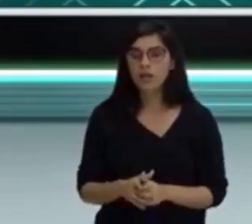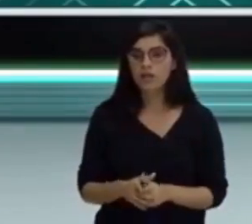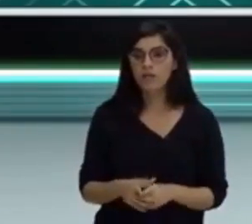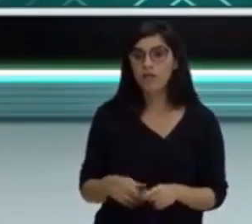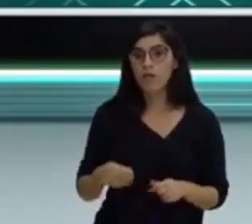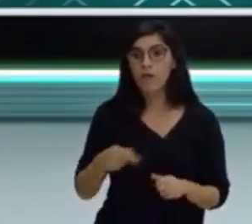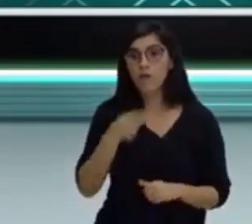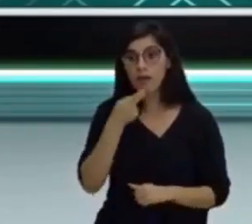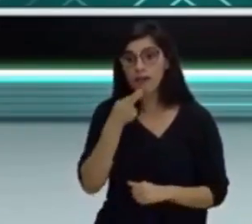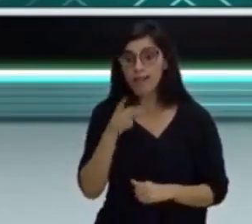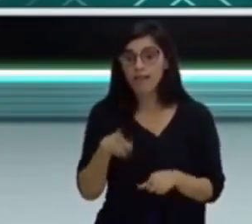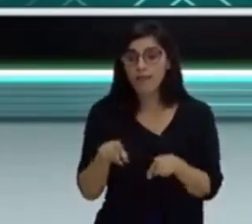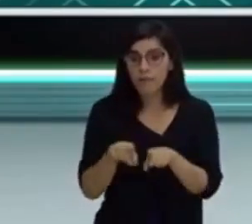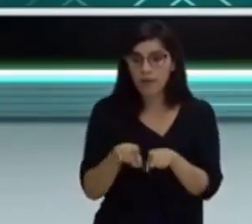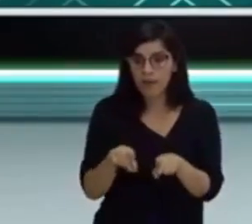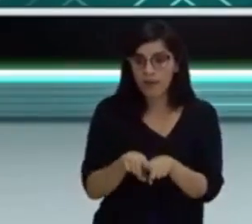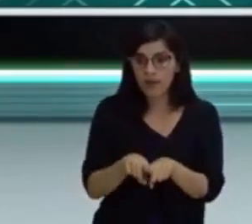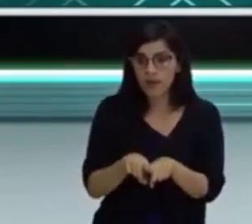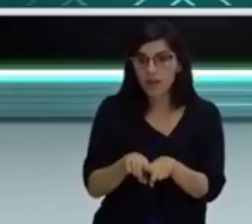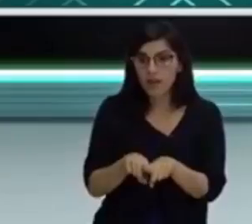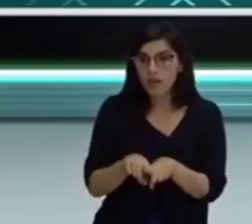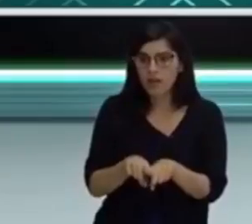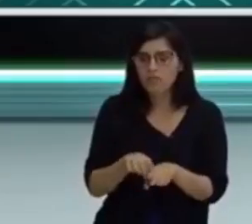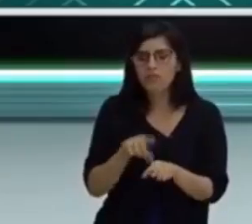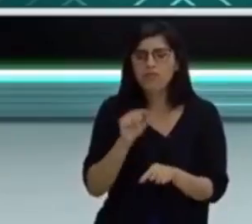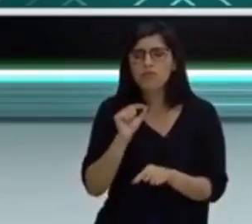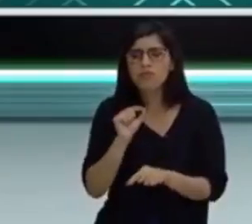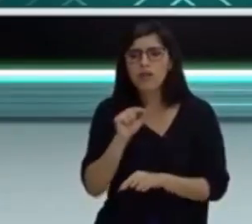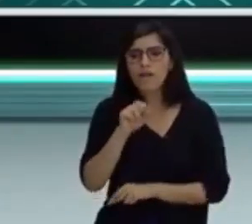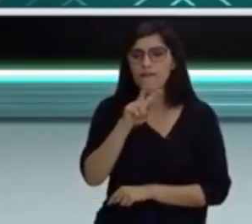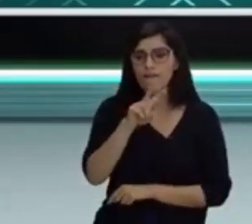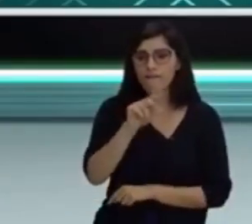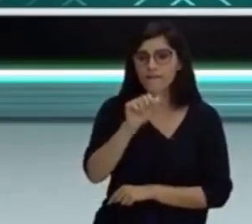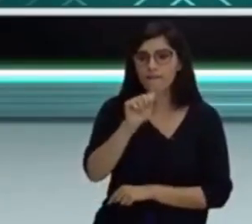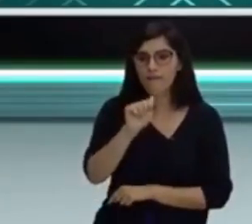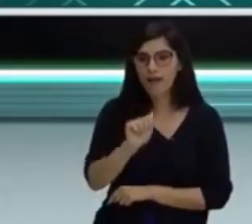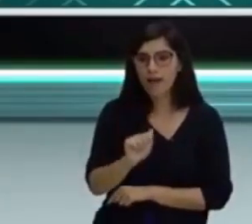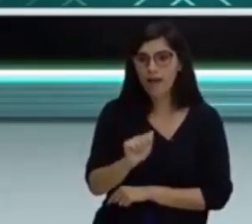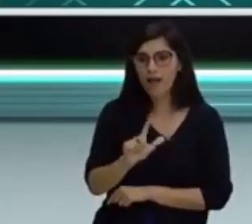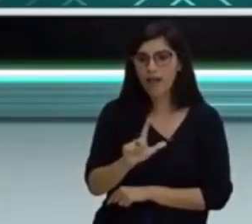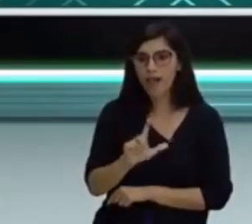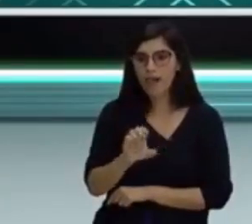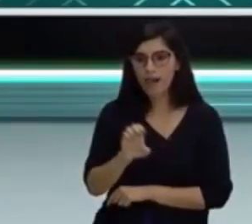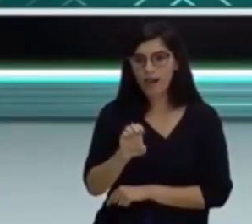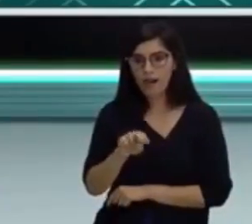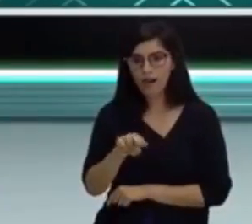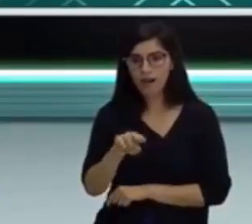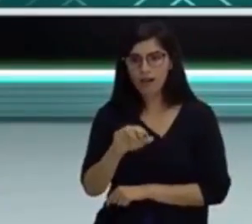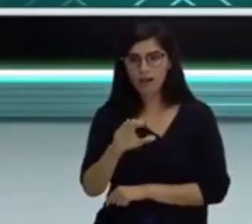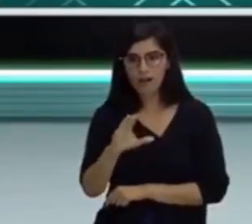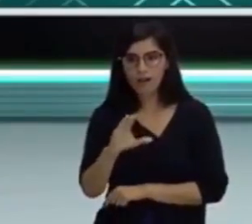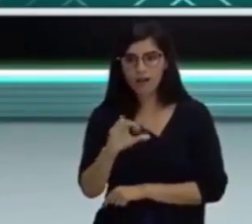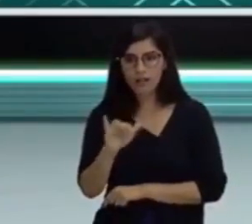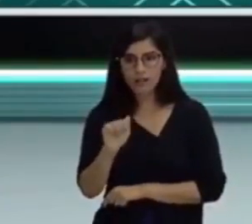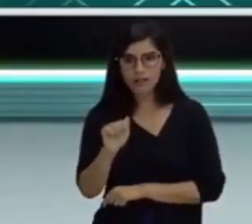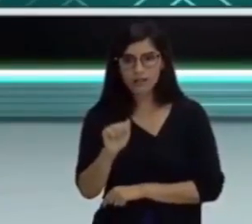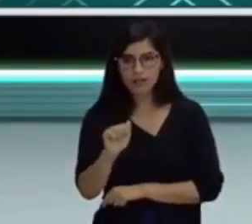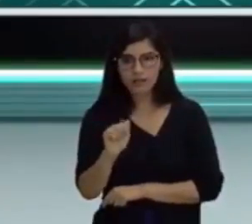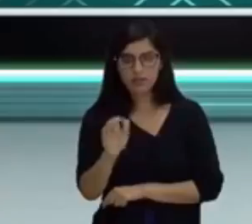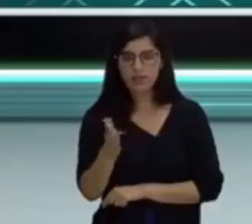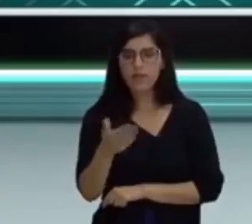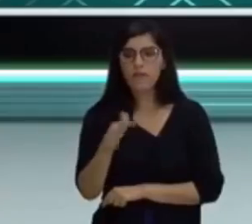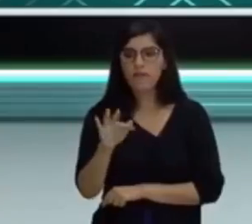Valências físicas. Isso se come? Isso se bebe? O que é isso, afinal? Isso é o que nós vamos descobrir no